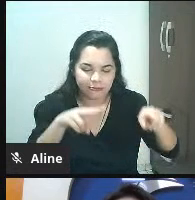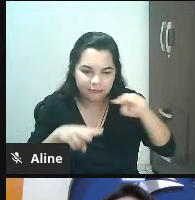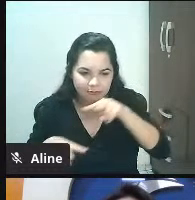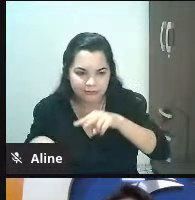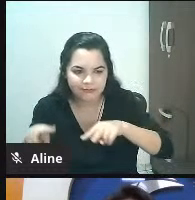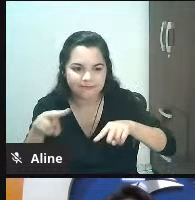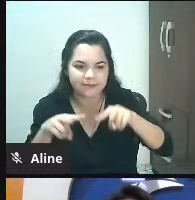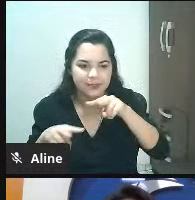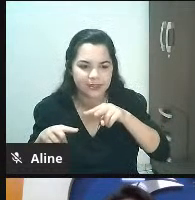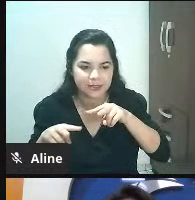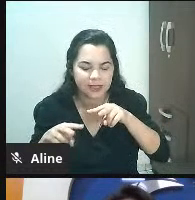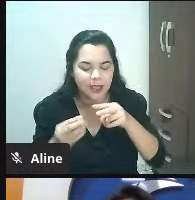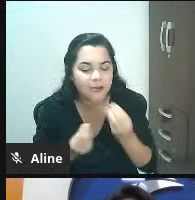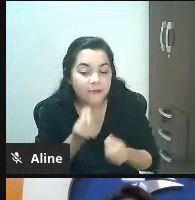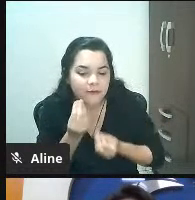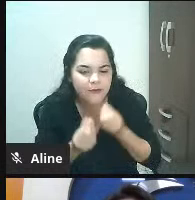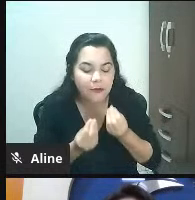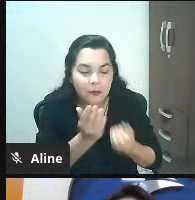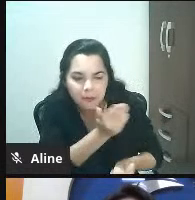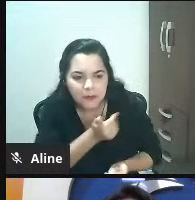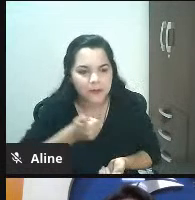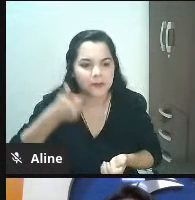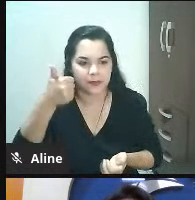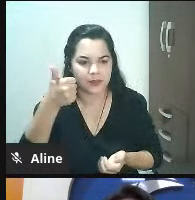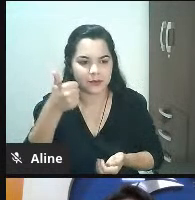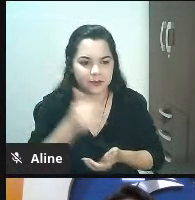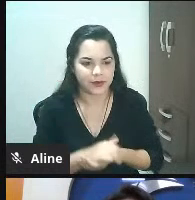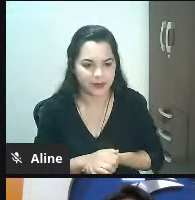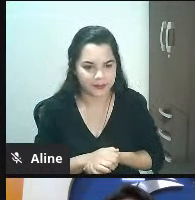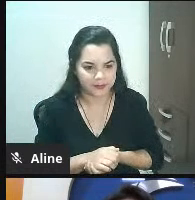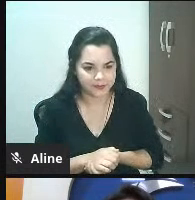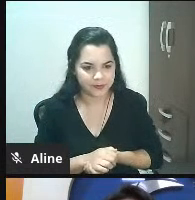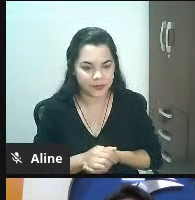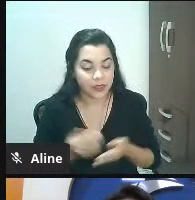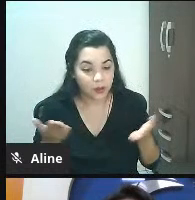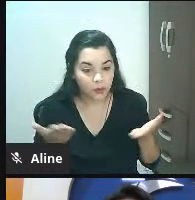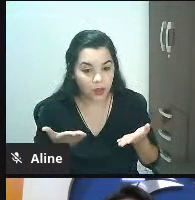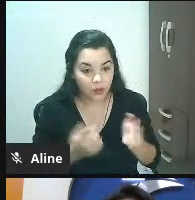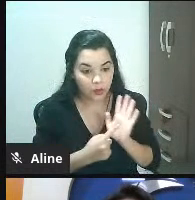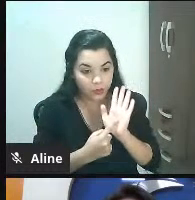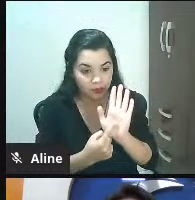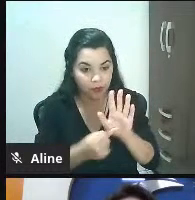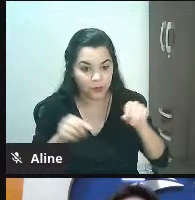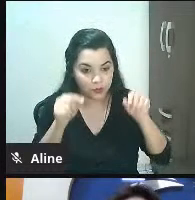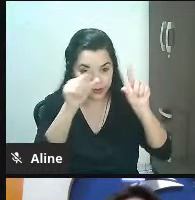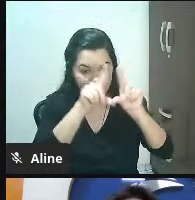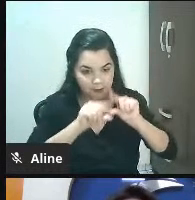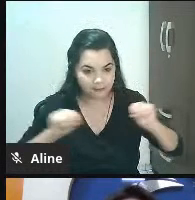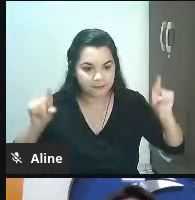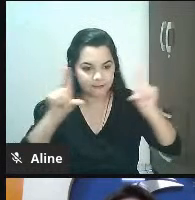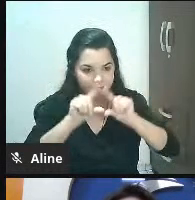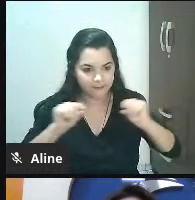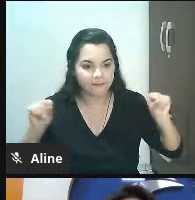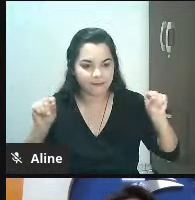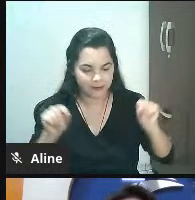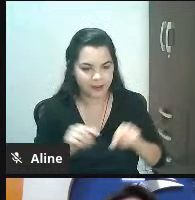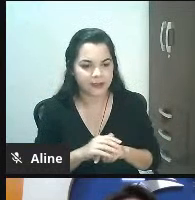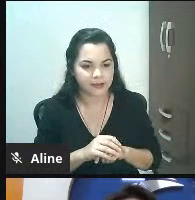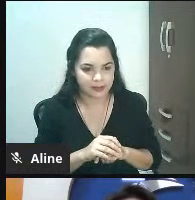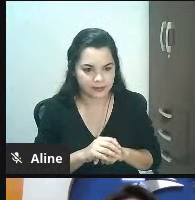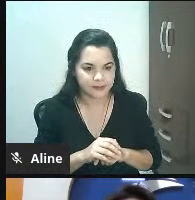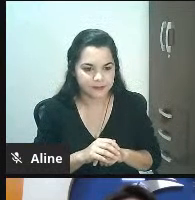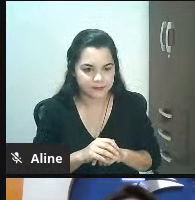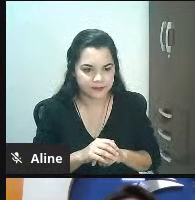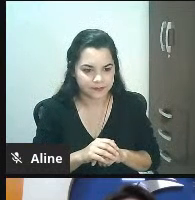onde é que a gente pode melhorar. Então, eu vou colocar aqui agora duas frases que remetem bem ao que eu estou querendo dizer para vocês. Bom,